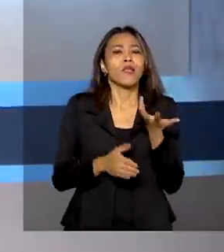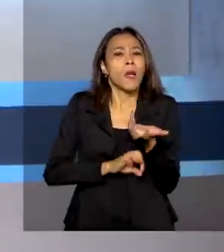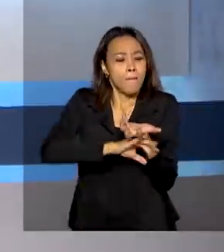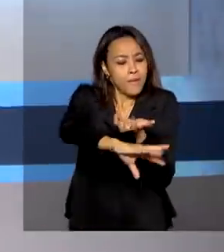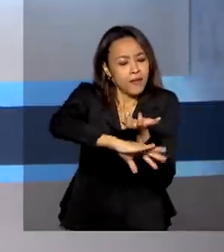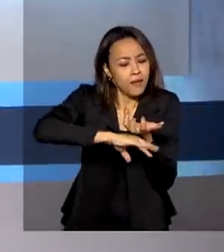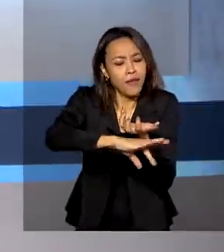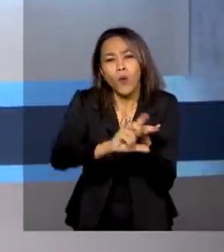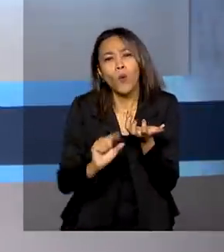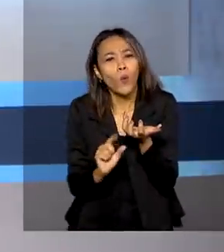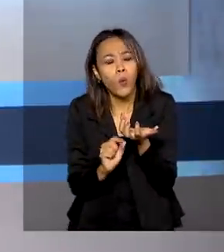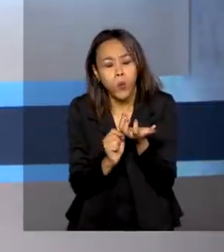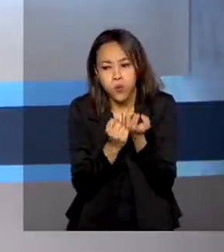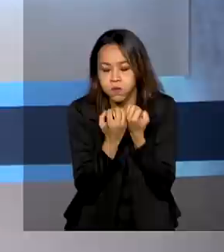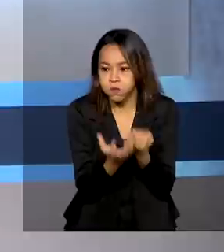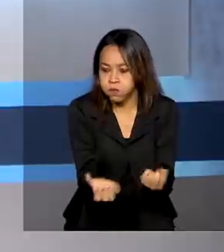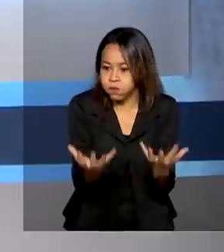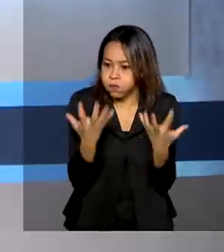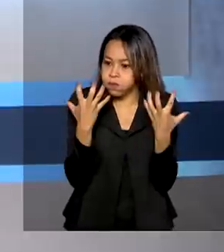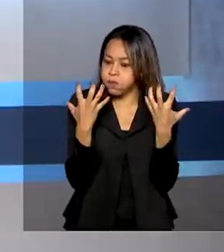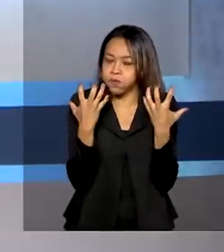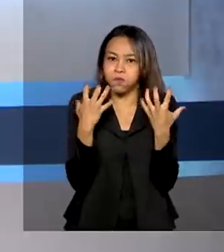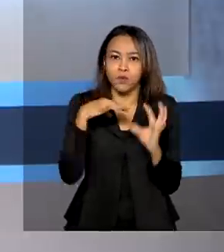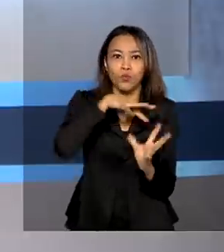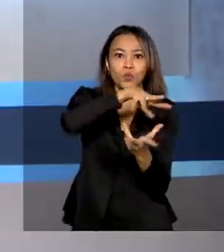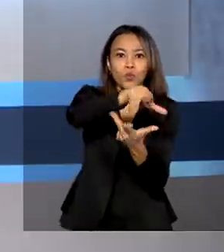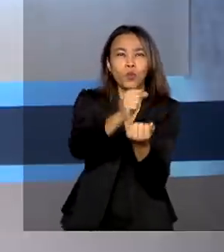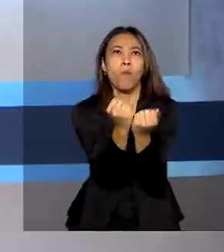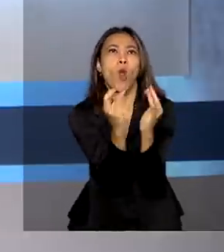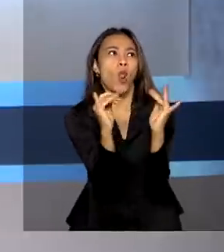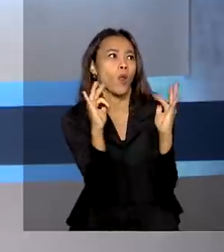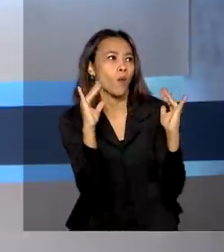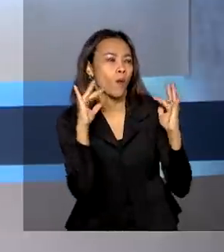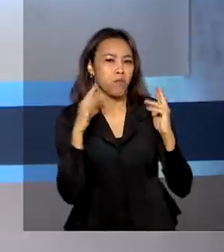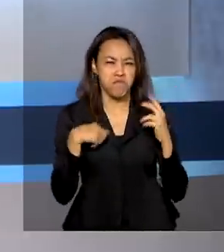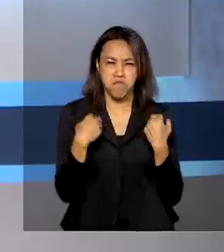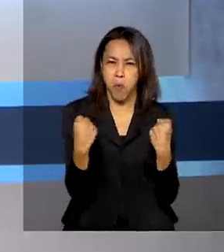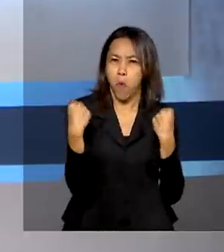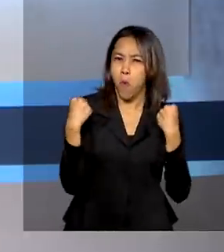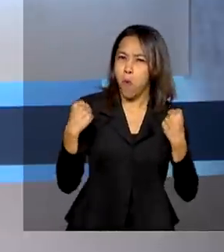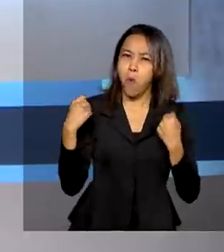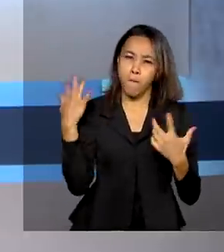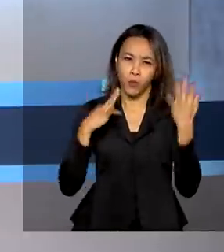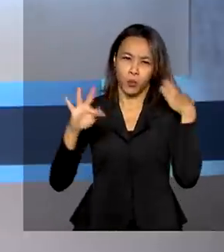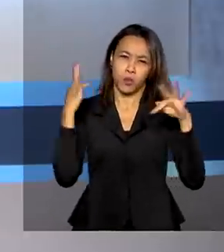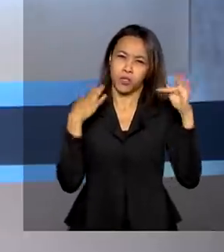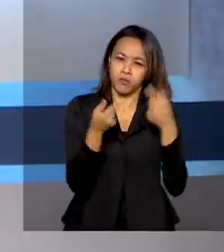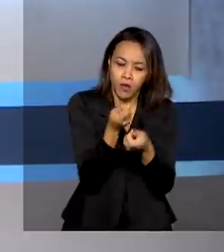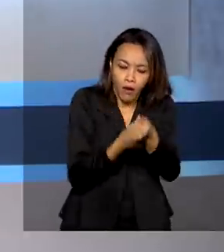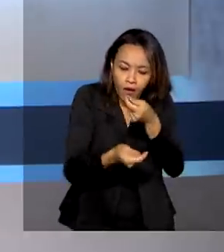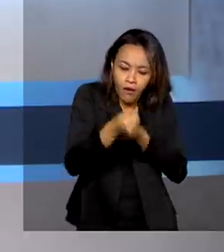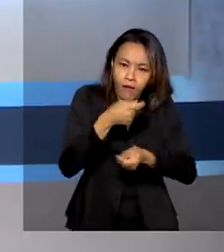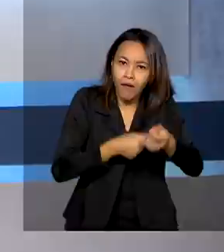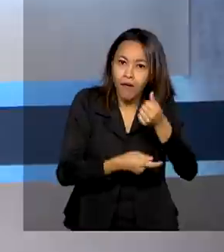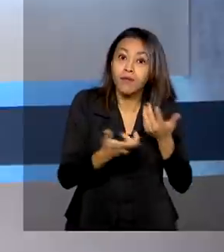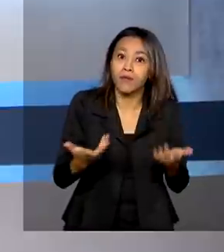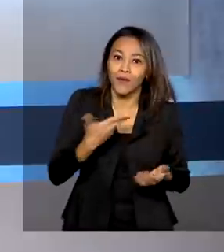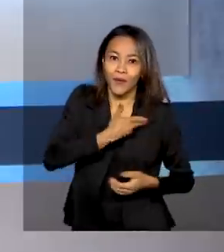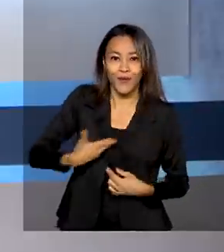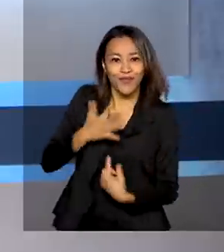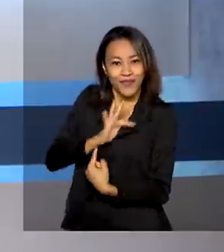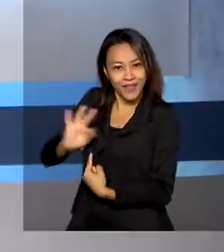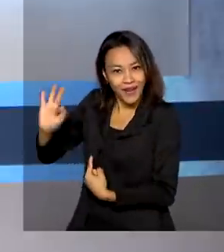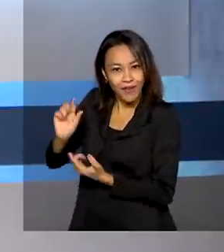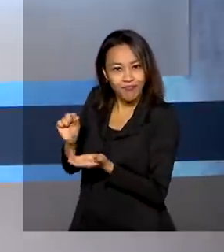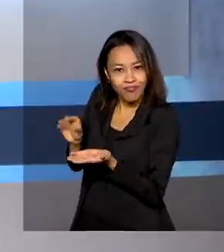considerado um dos biomas mais ricos do planeta, possui um grande potencial turístico e econômico. O governo federal